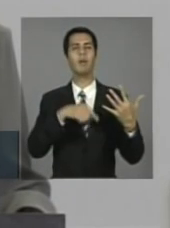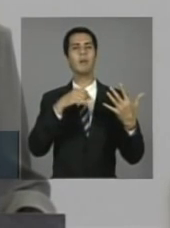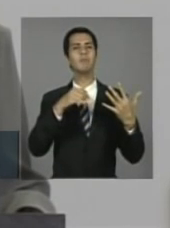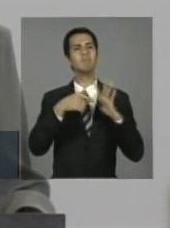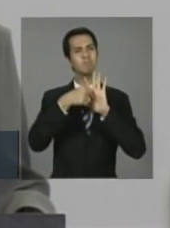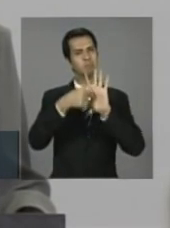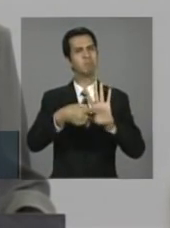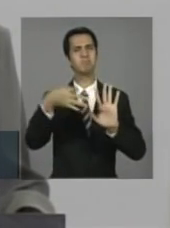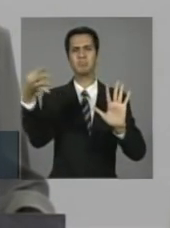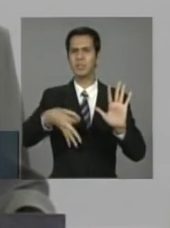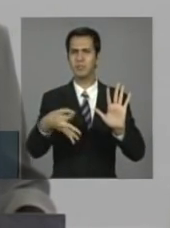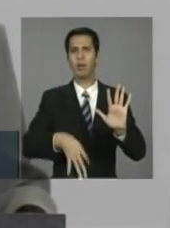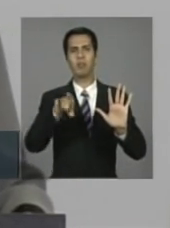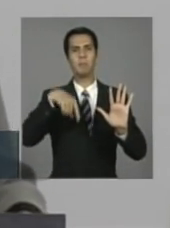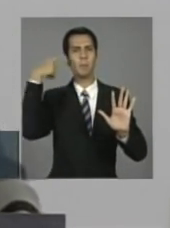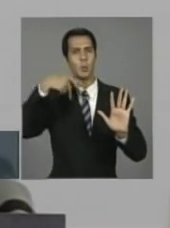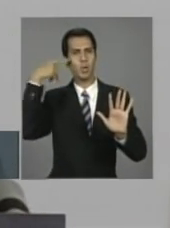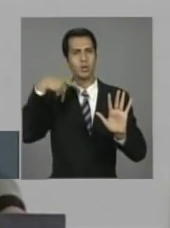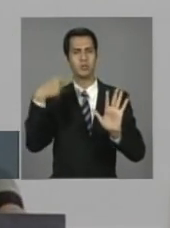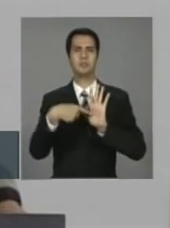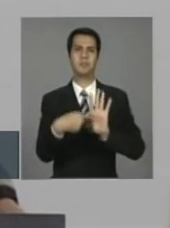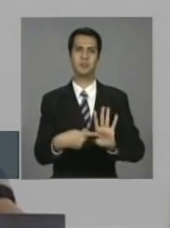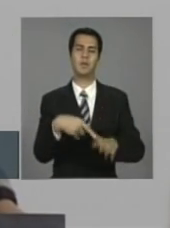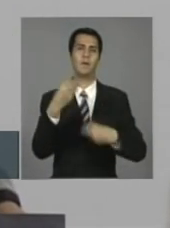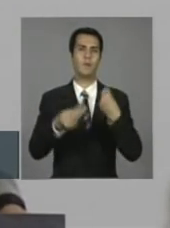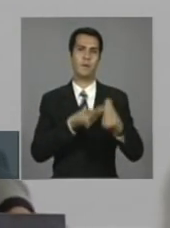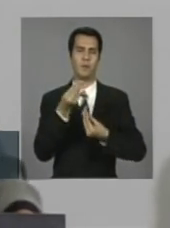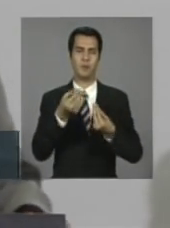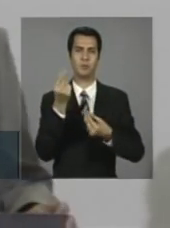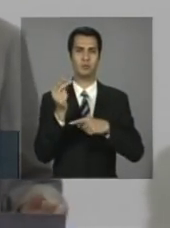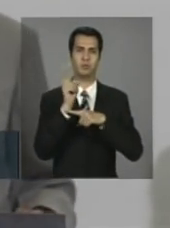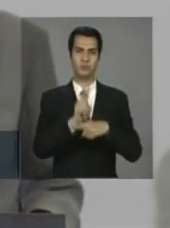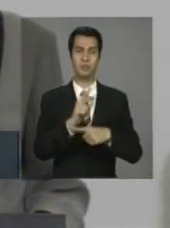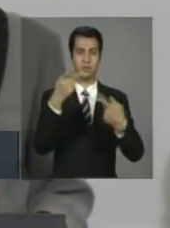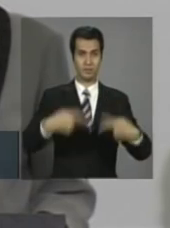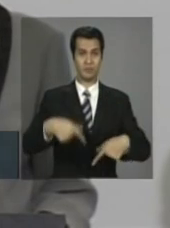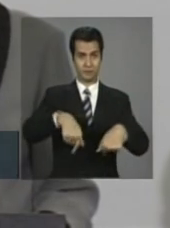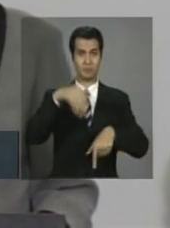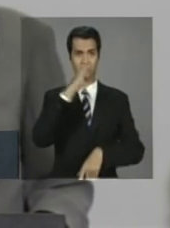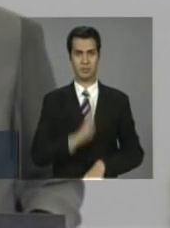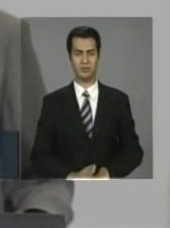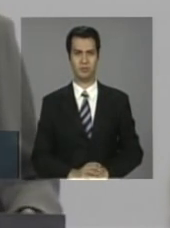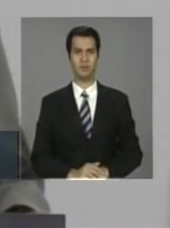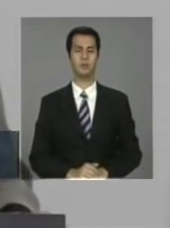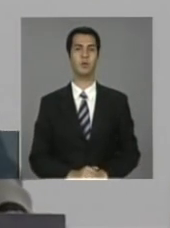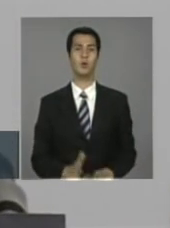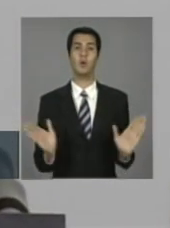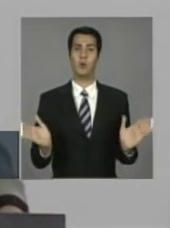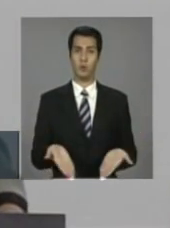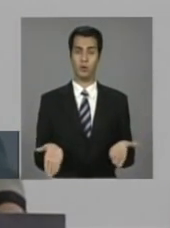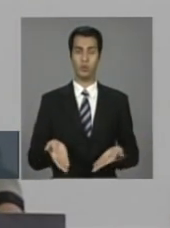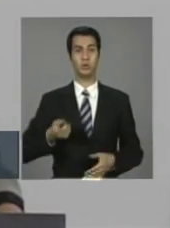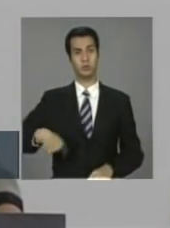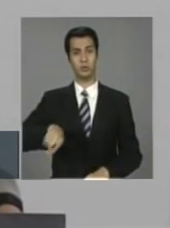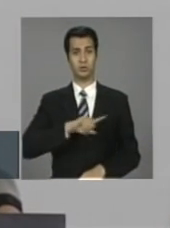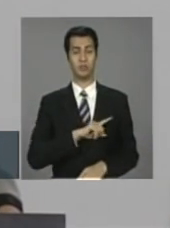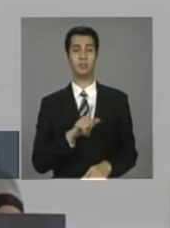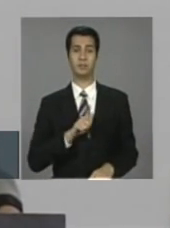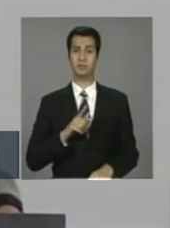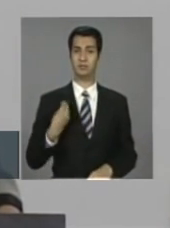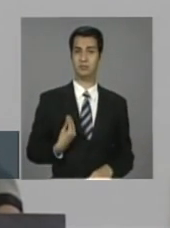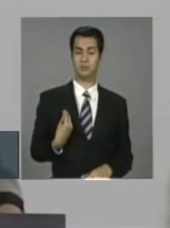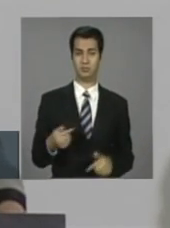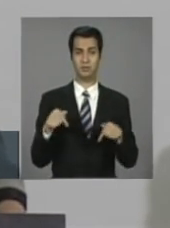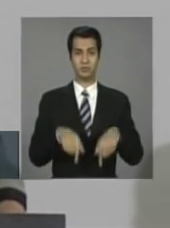revolucionaram o papel do crédito no nosso país. Nós, hoje, estamos aqui